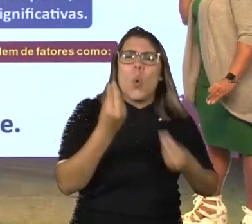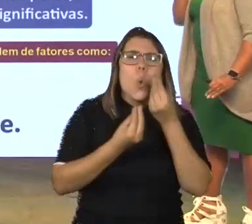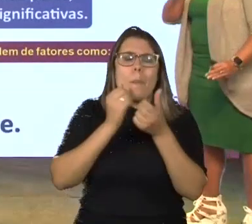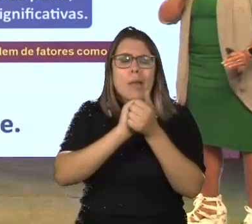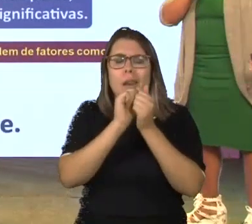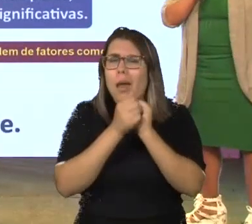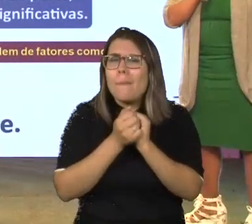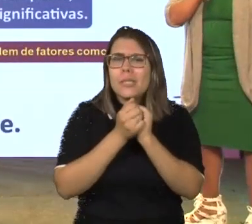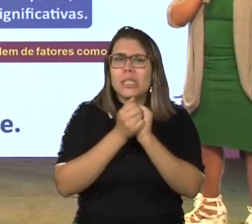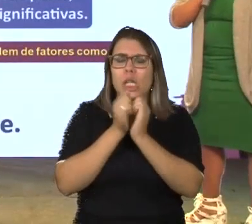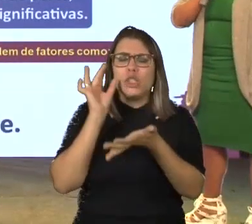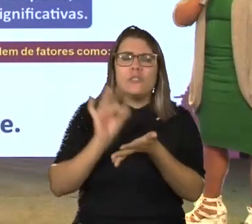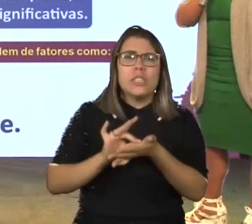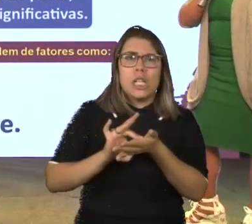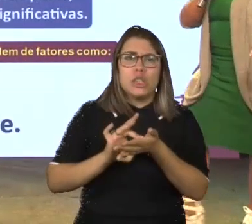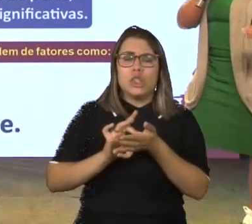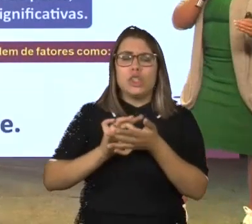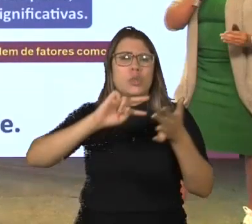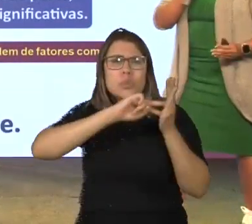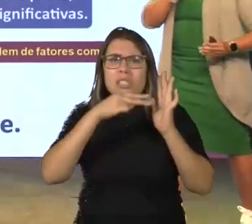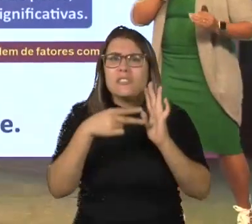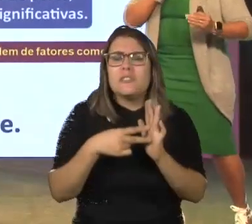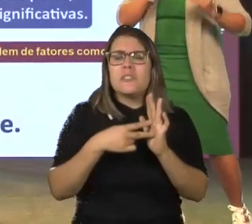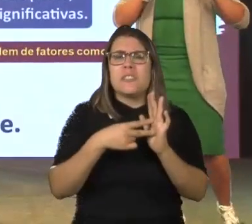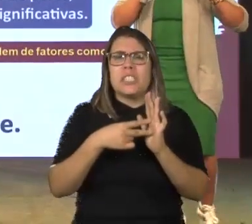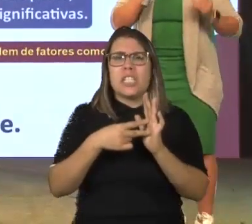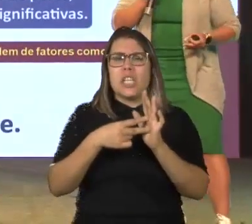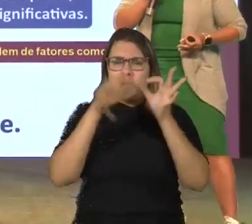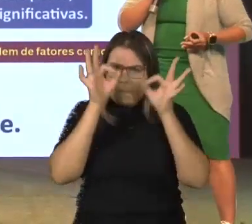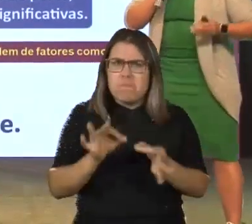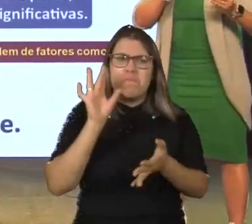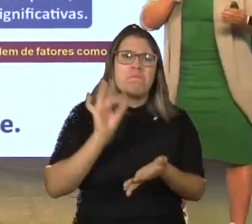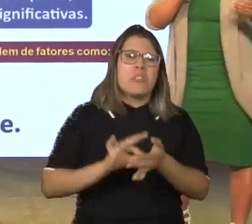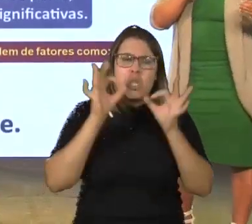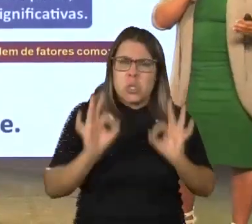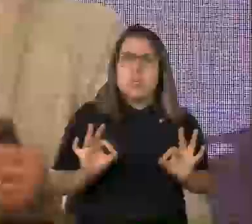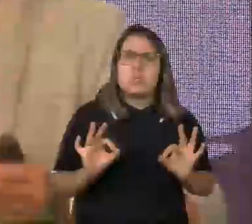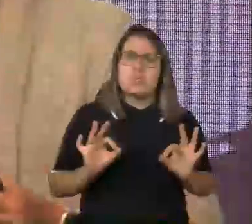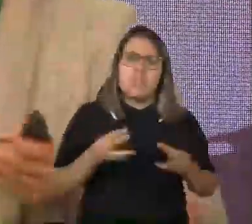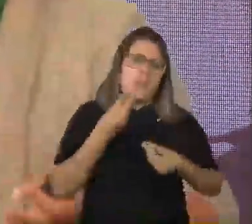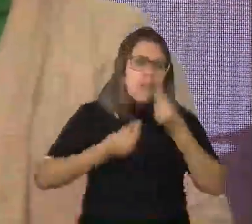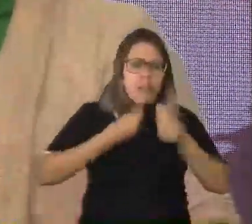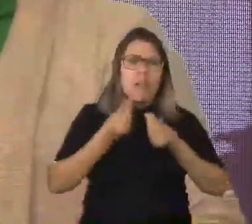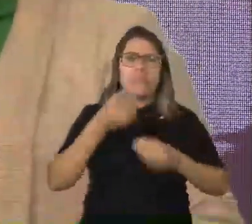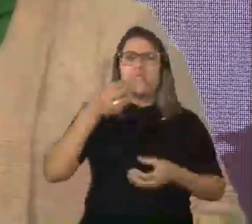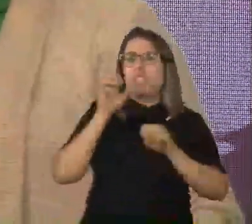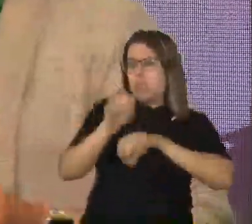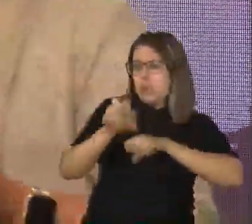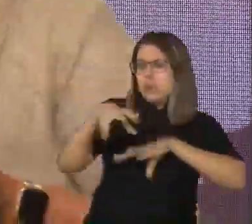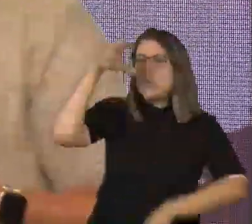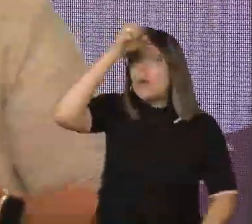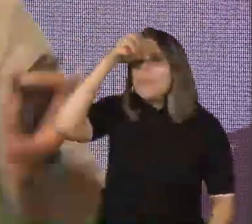extraordinárias e significativas, é onde a gente encontra maior sucesso dentro de um processo ensino-aprendizagem.